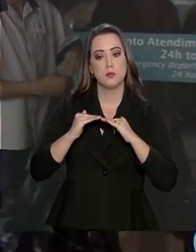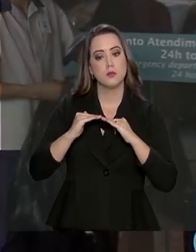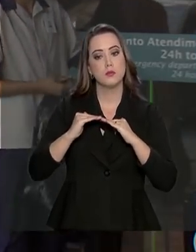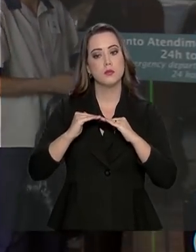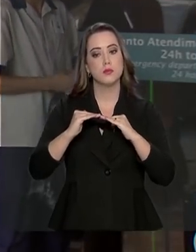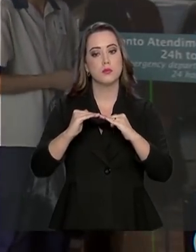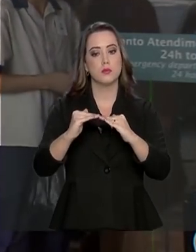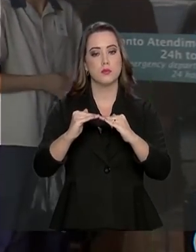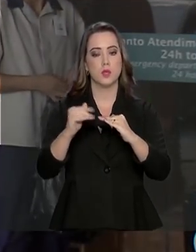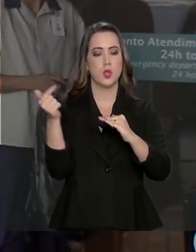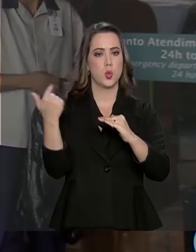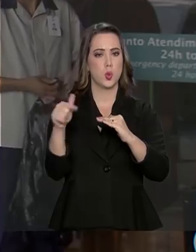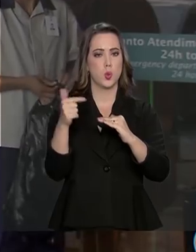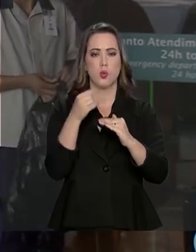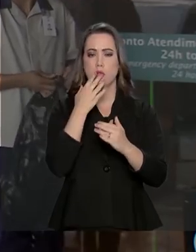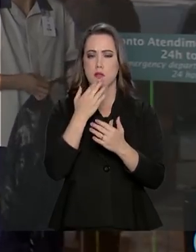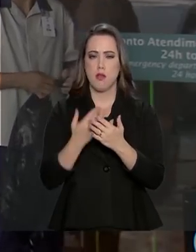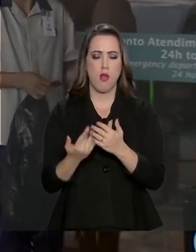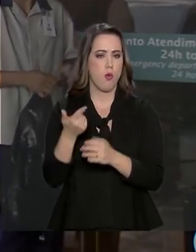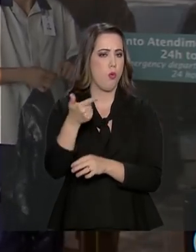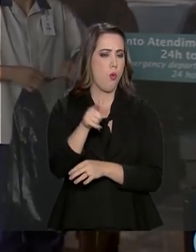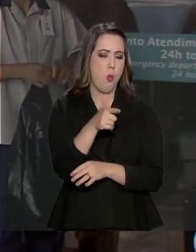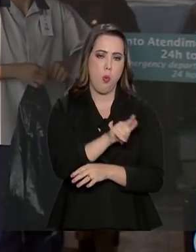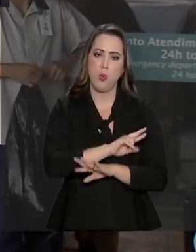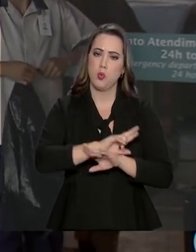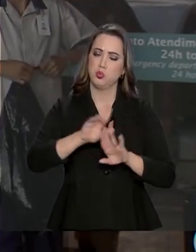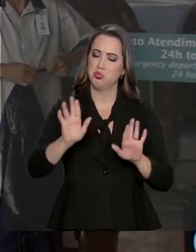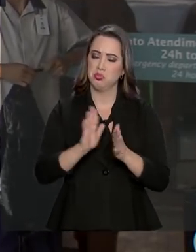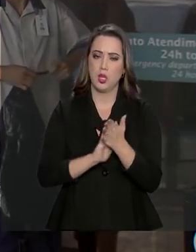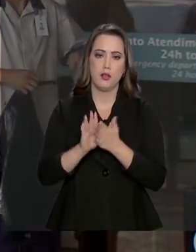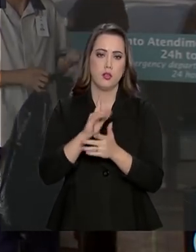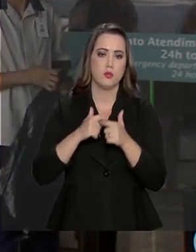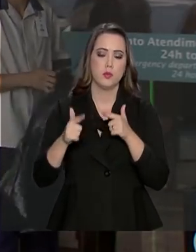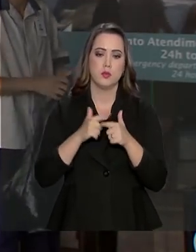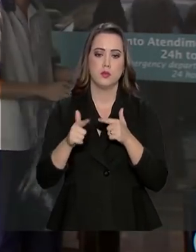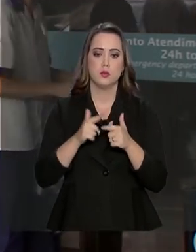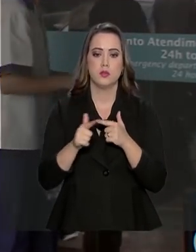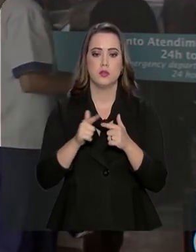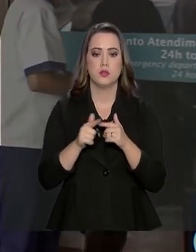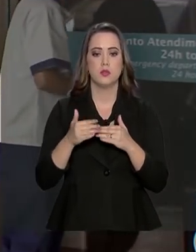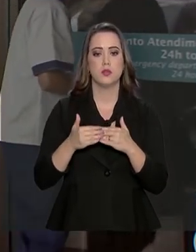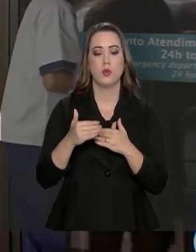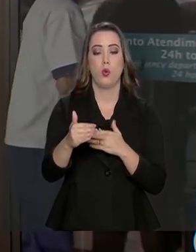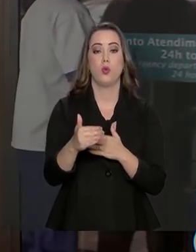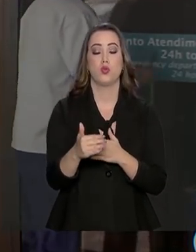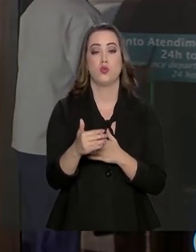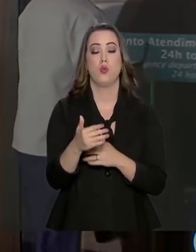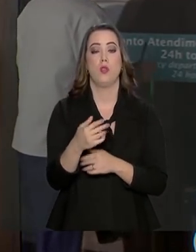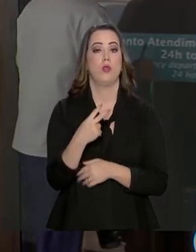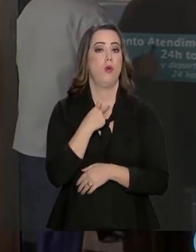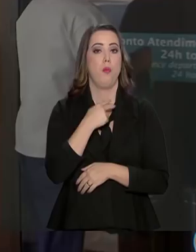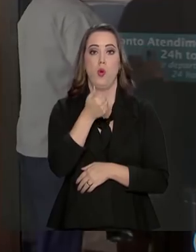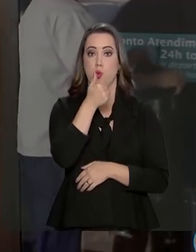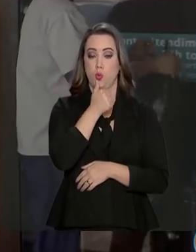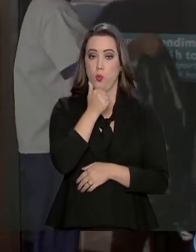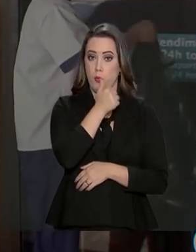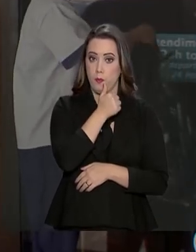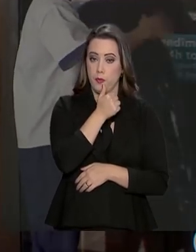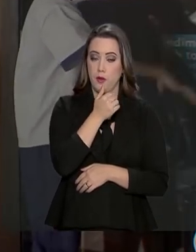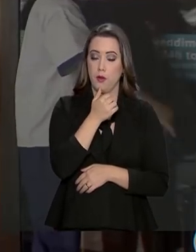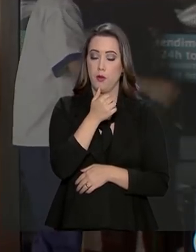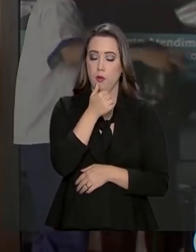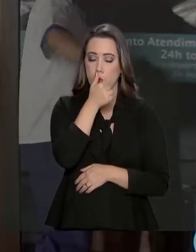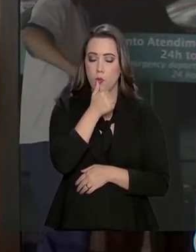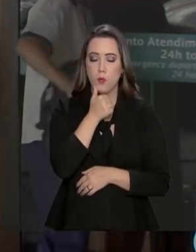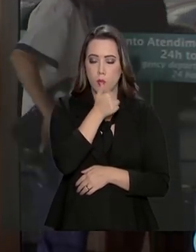sem sangramento ou qualquer outra complicação ele continua em jejum oral recebendo analgésicos para dar